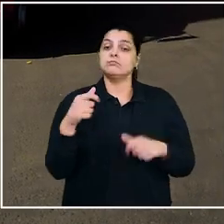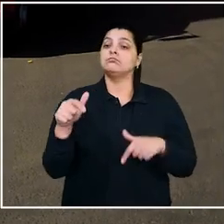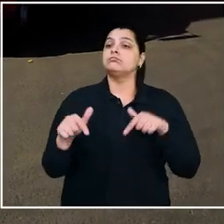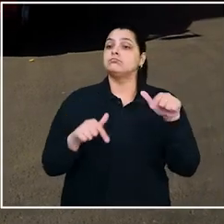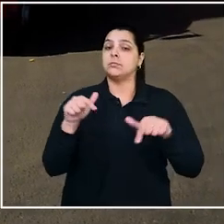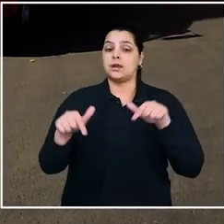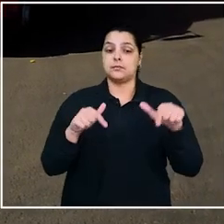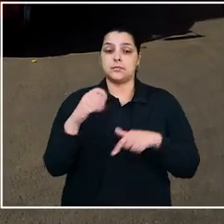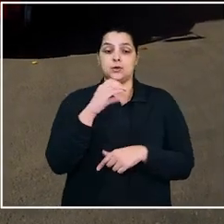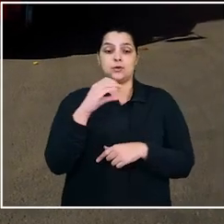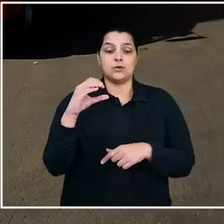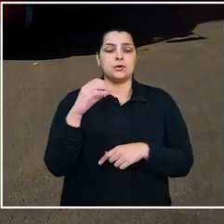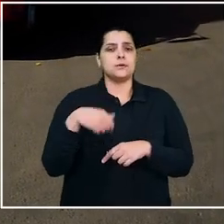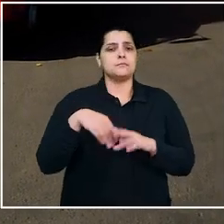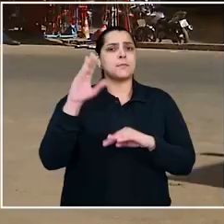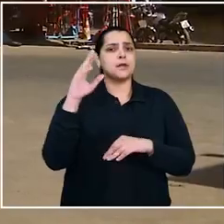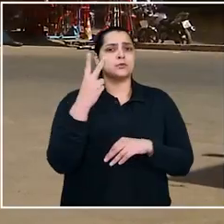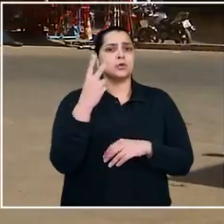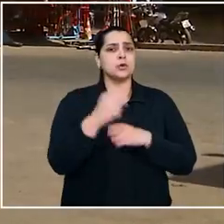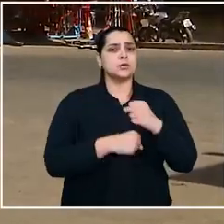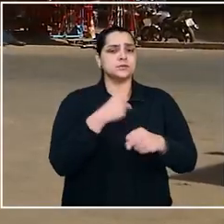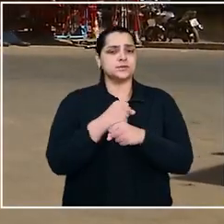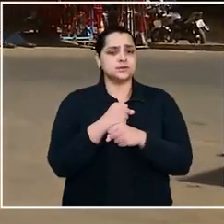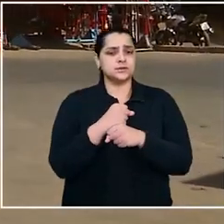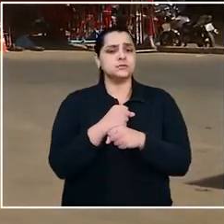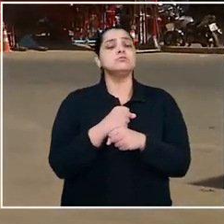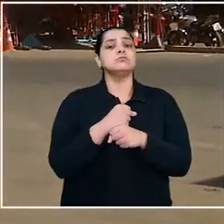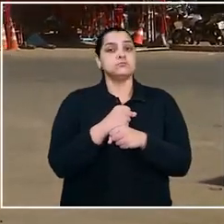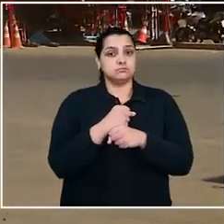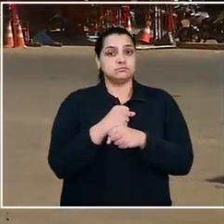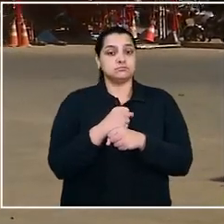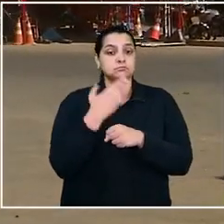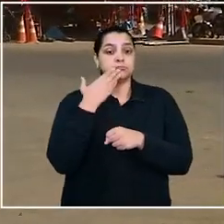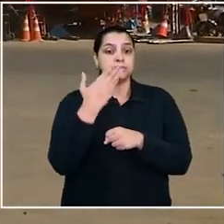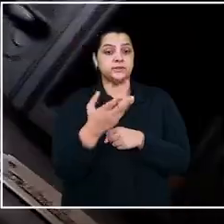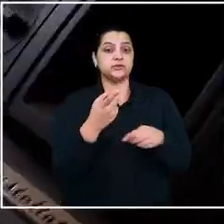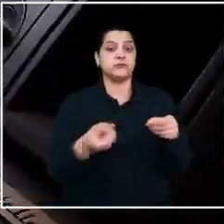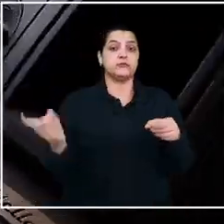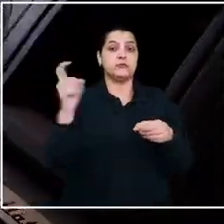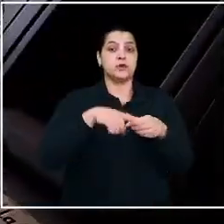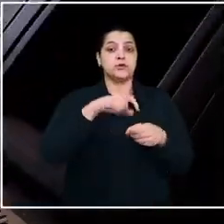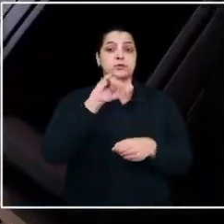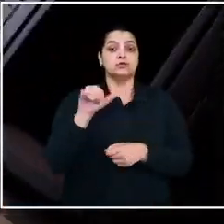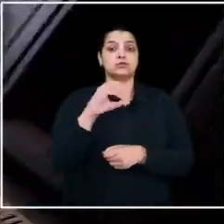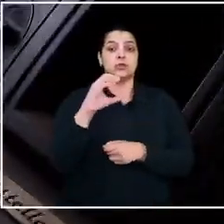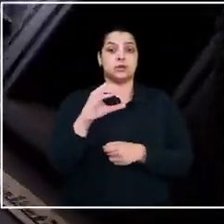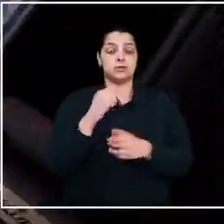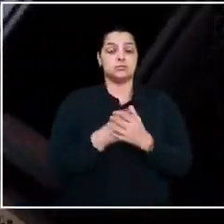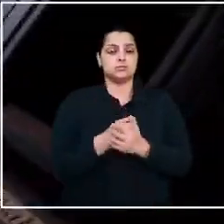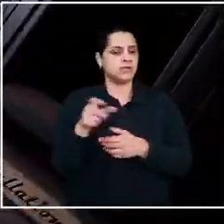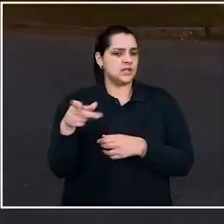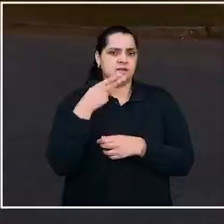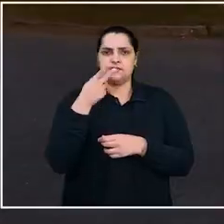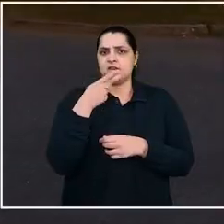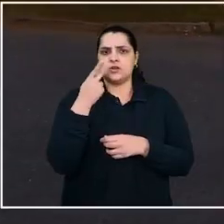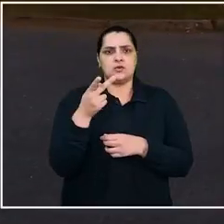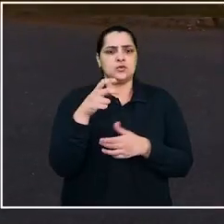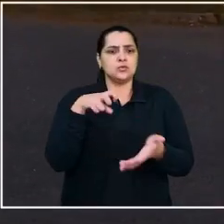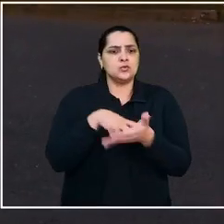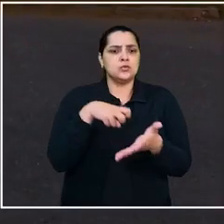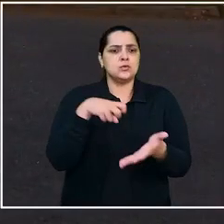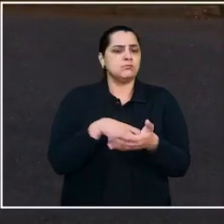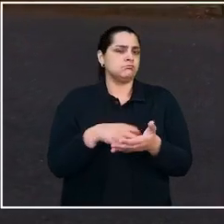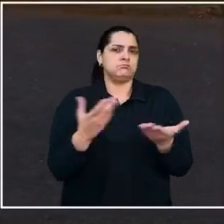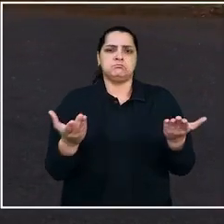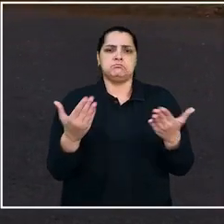prestou serviços à Coca-Cola por mais de dois anos e entrou na justiça pedindo a reversão da justa causa. Ele alegou que a